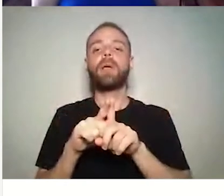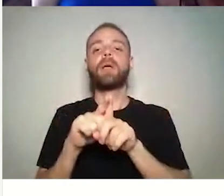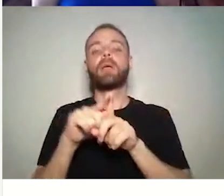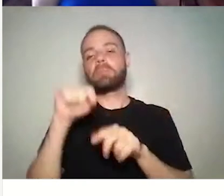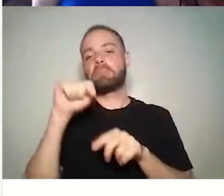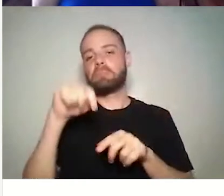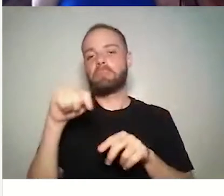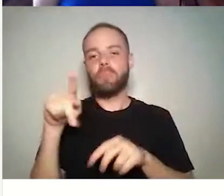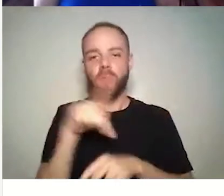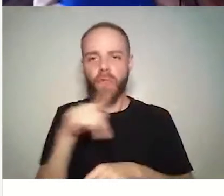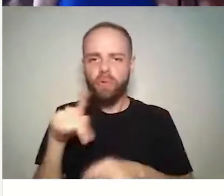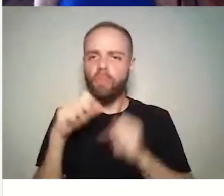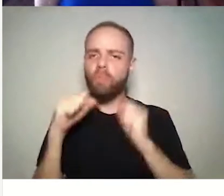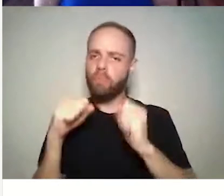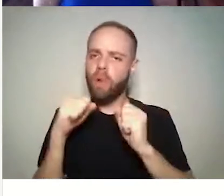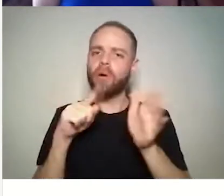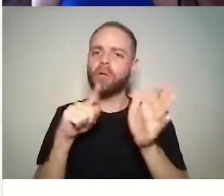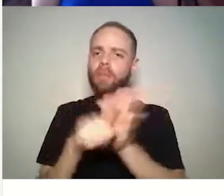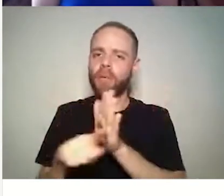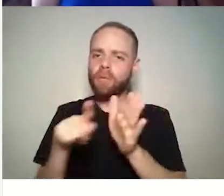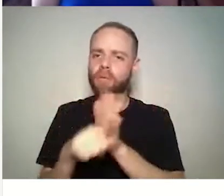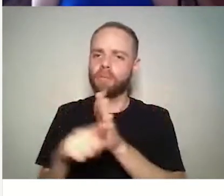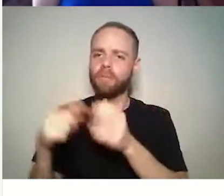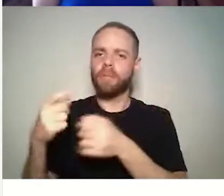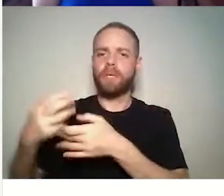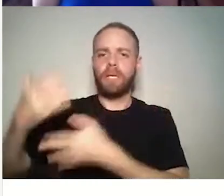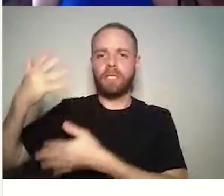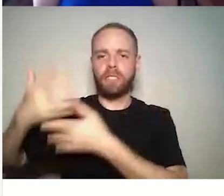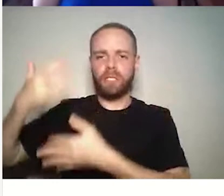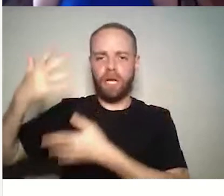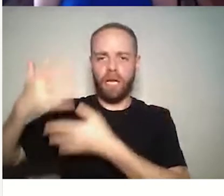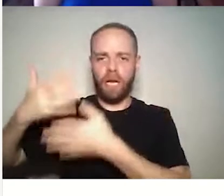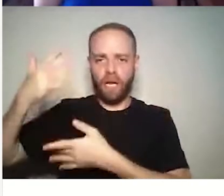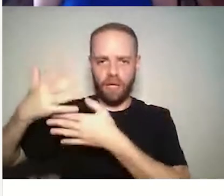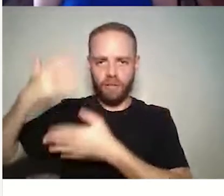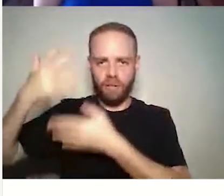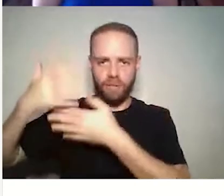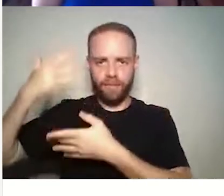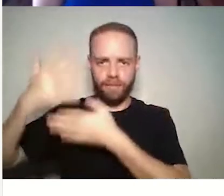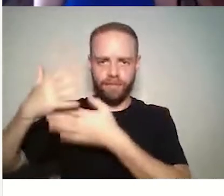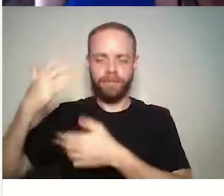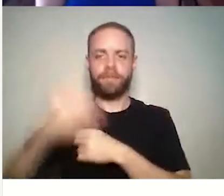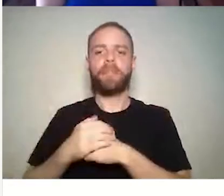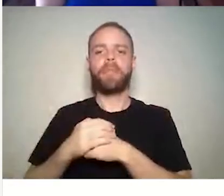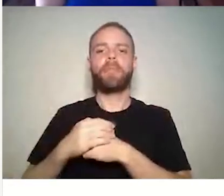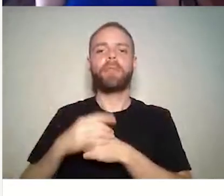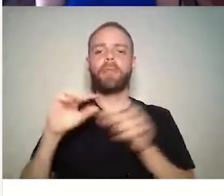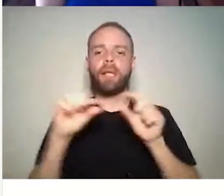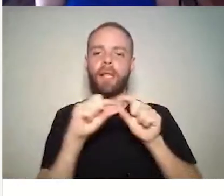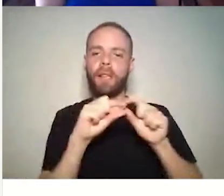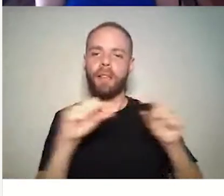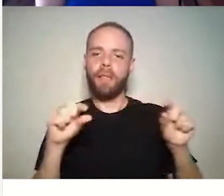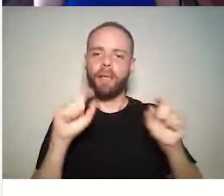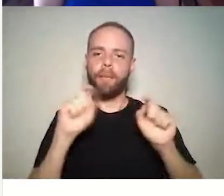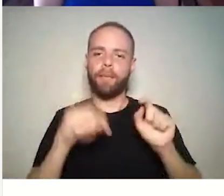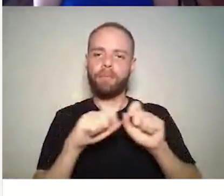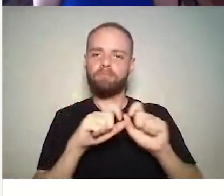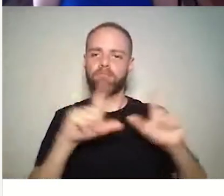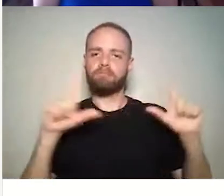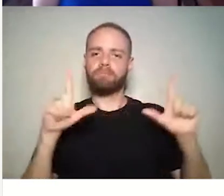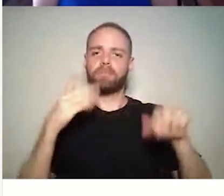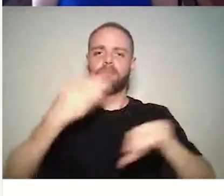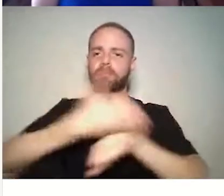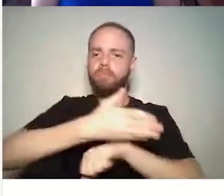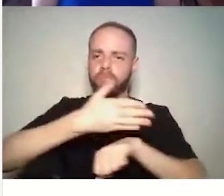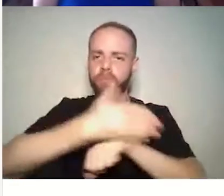perguntas aqui no chat. Nós pedimos para liberar a sala, para todo mundo entrar na sala principal. Então, vão poder fazer suas perguntas. Eu